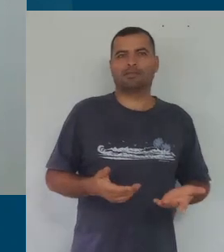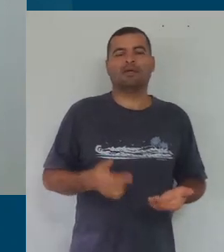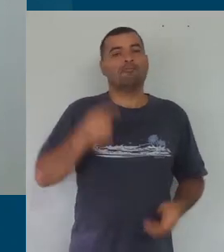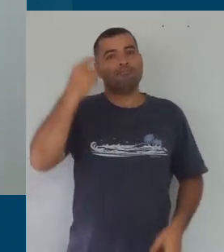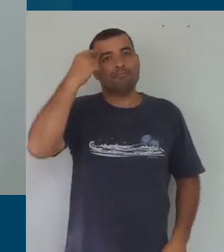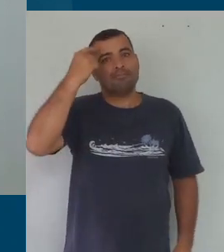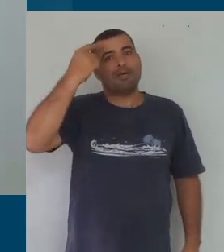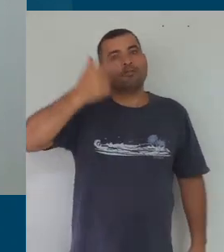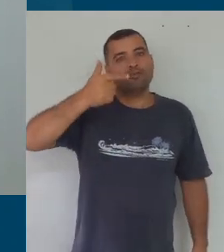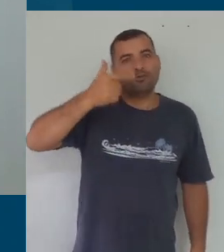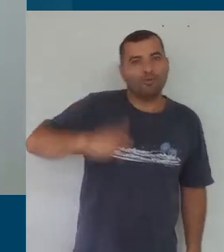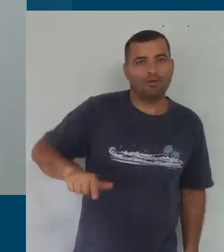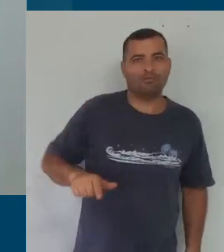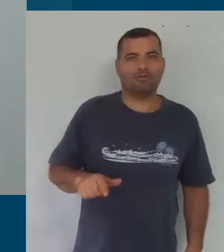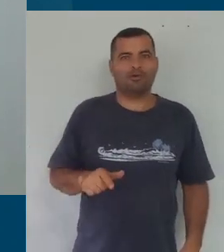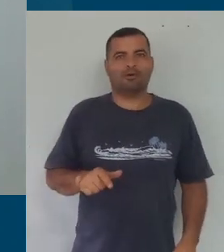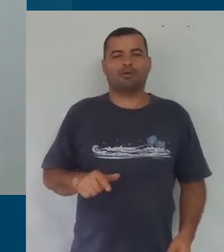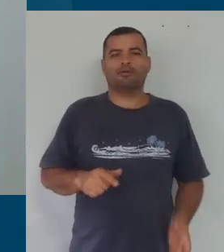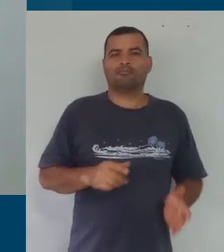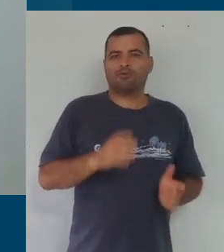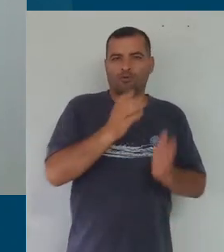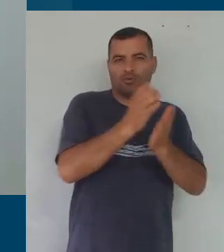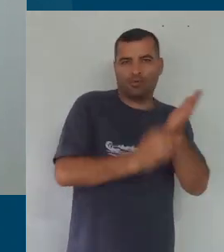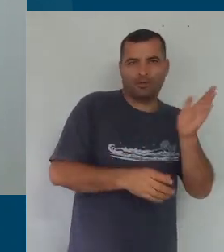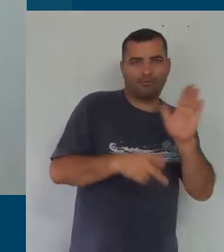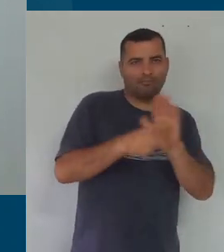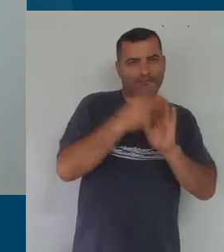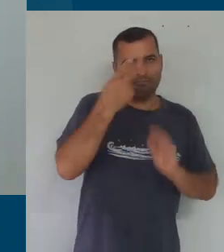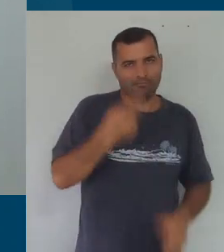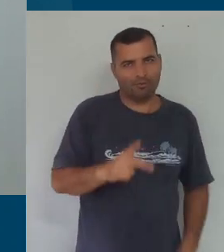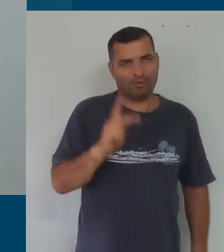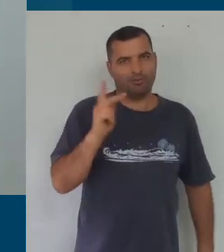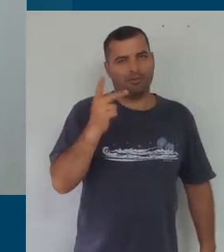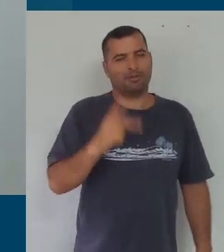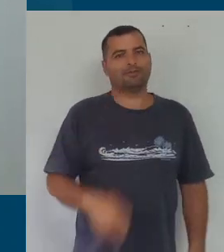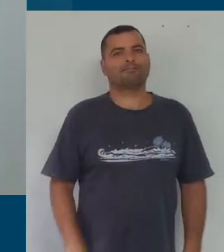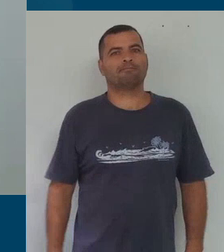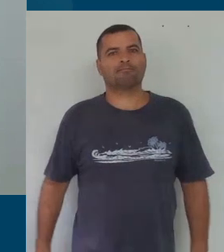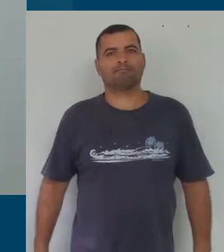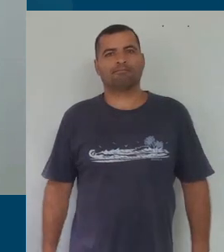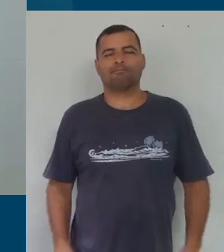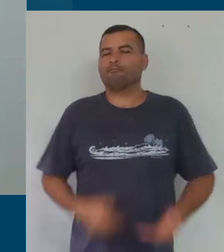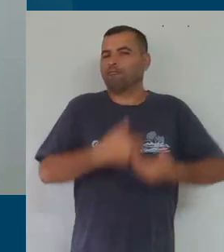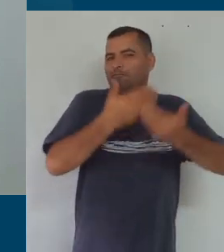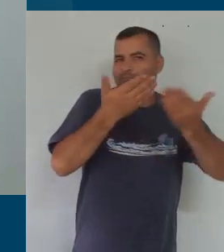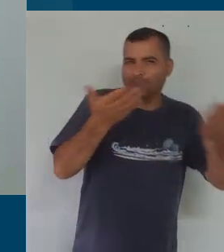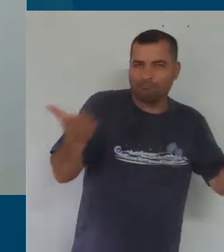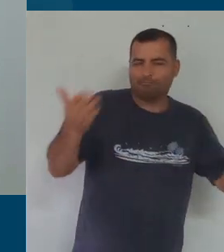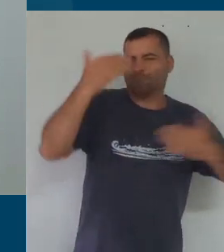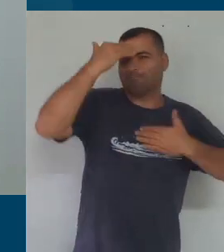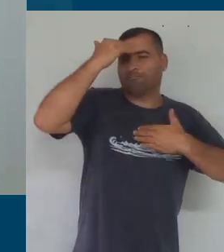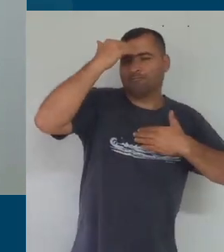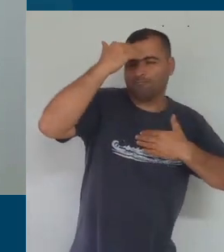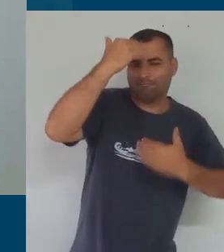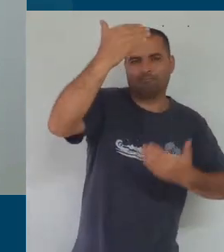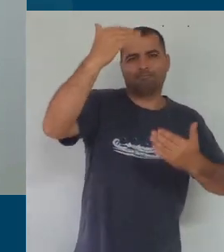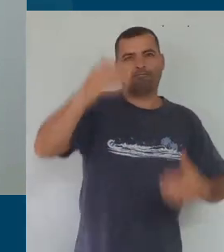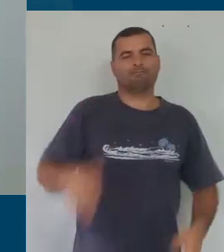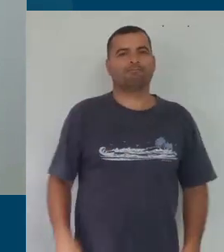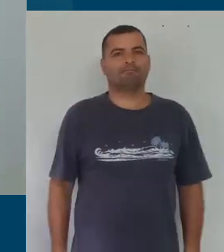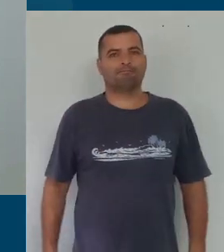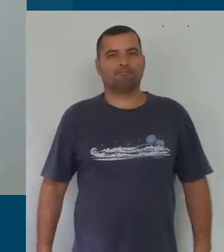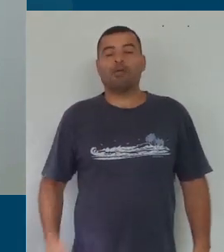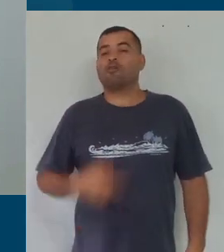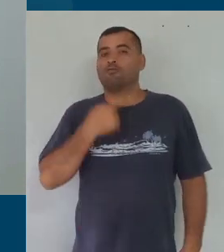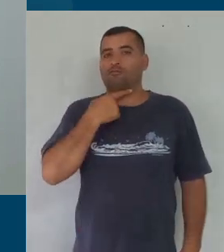proposta nossa do currículo da nossa rede. Então, a todos, meu muito obrigado, desejo uma